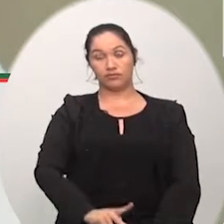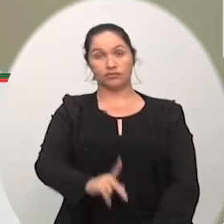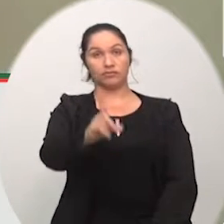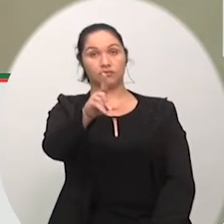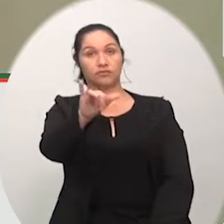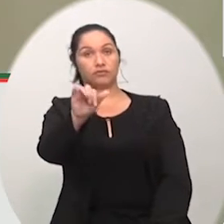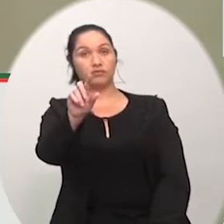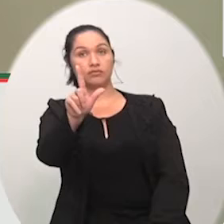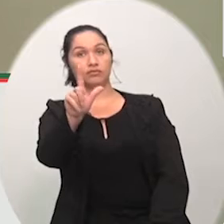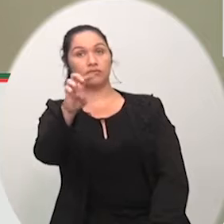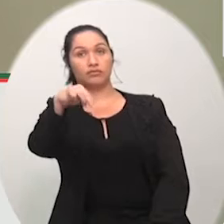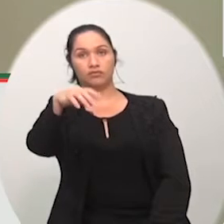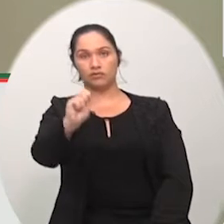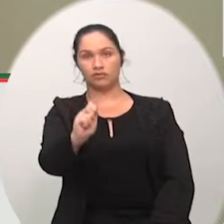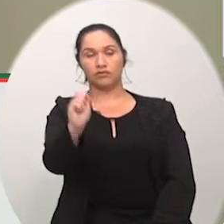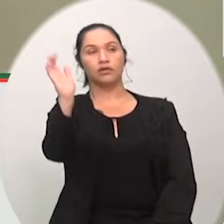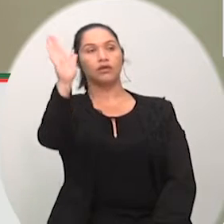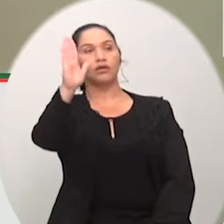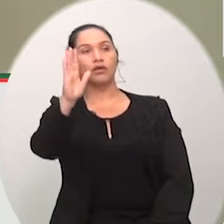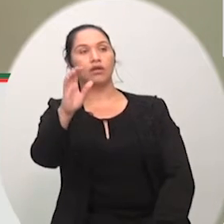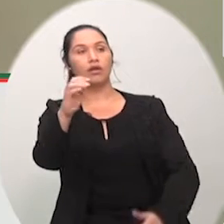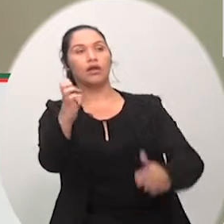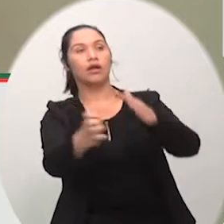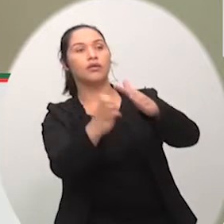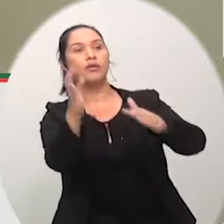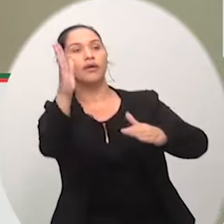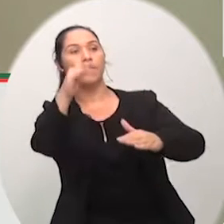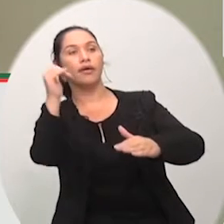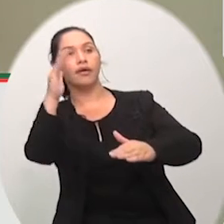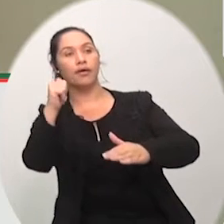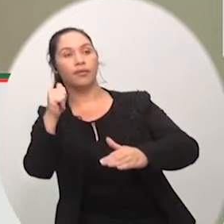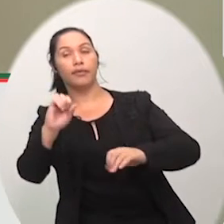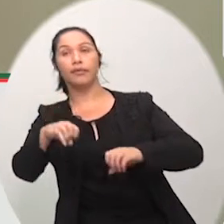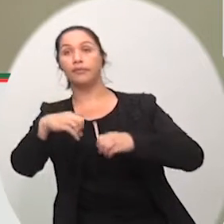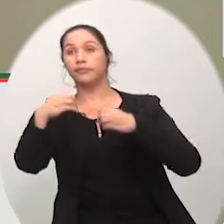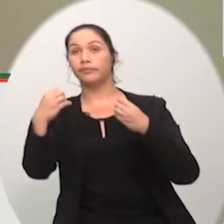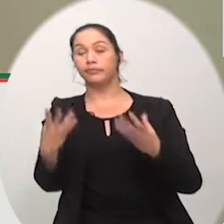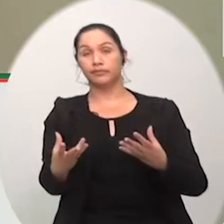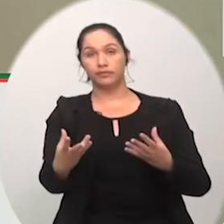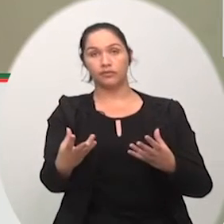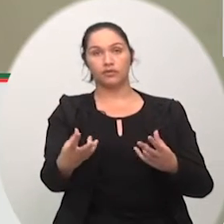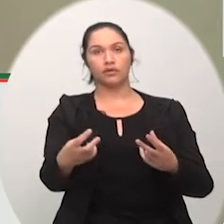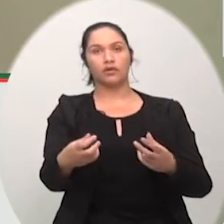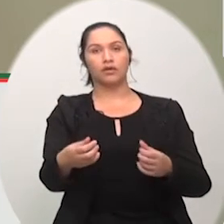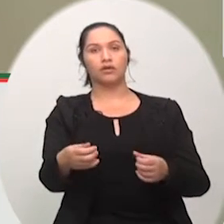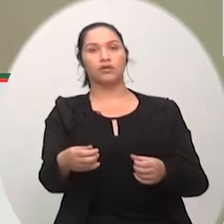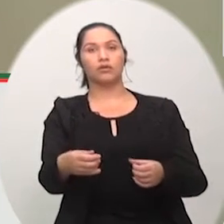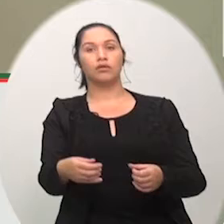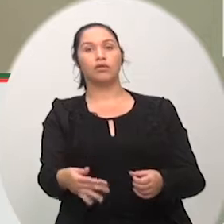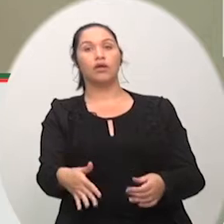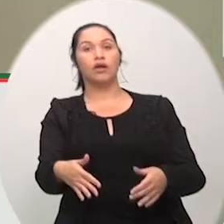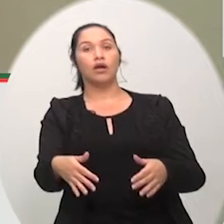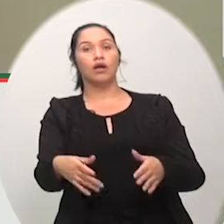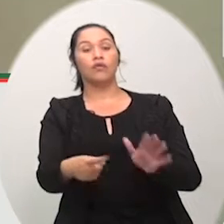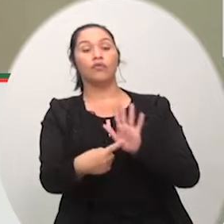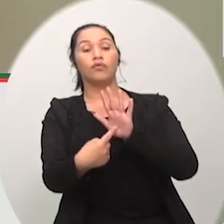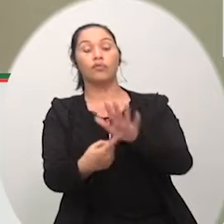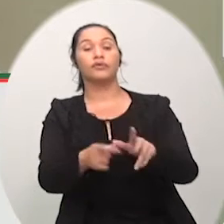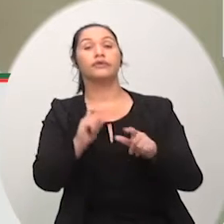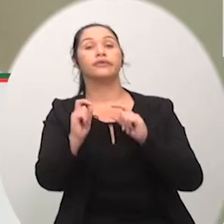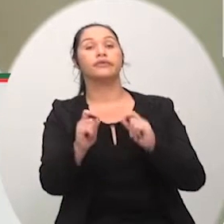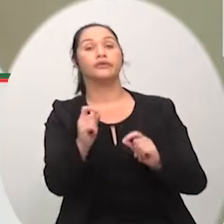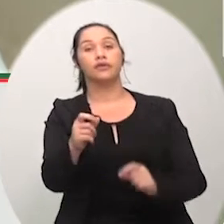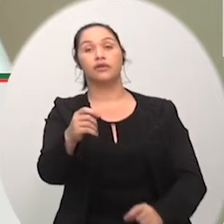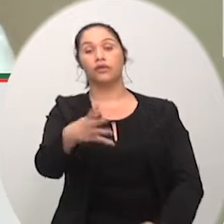chamou todas as empresas contratadas e foi detectado que o filho do Alfredo Nascimento estava recebendo propina por isso que as coisas não